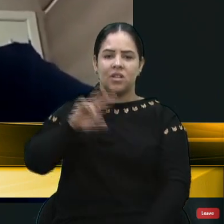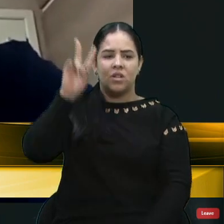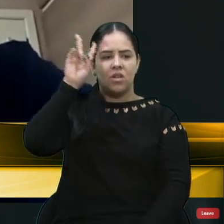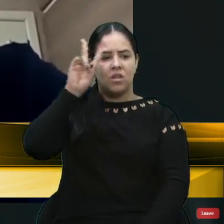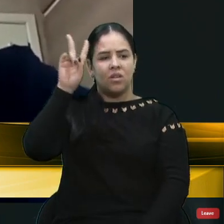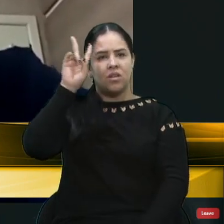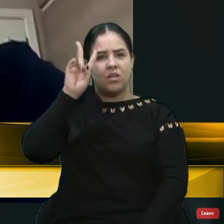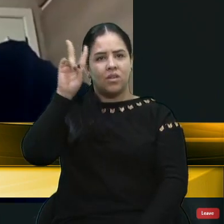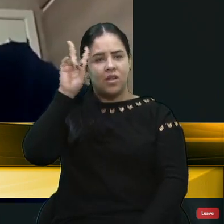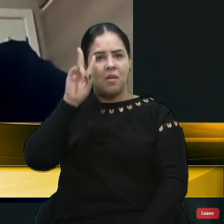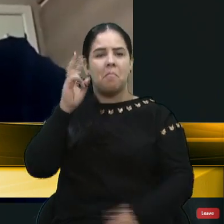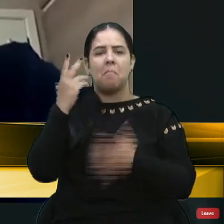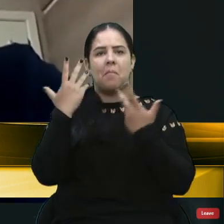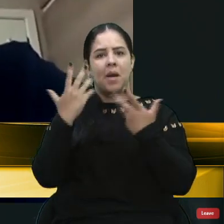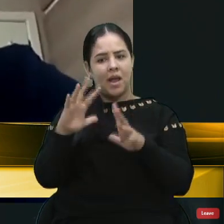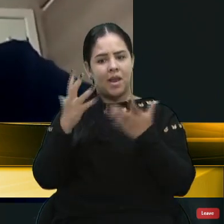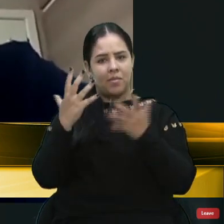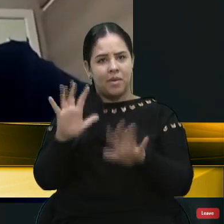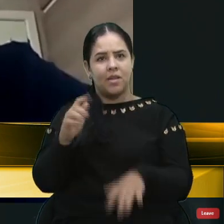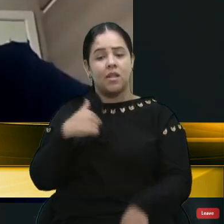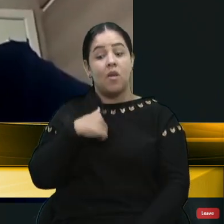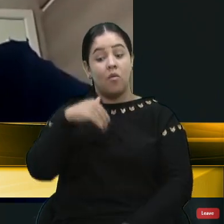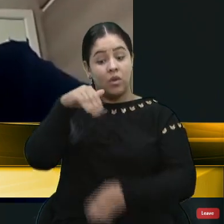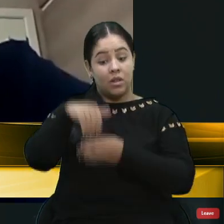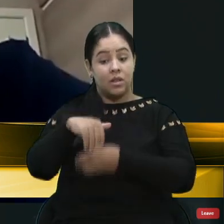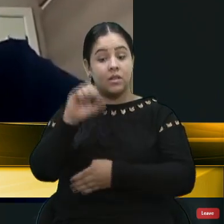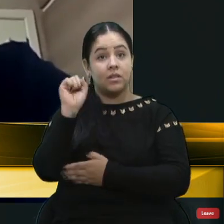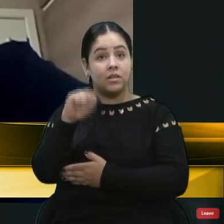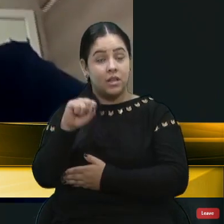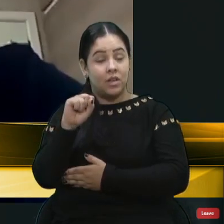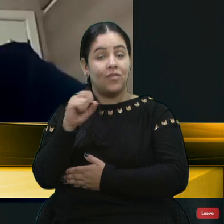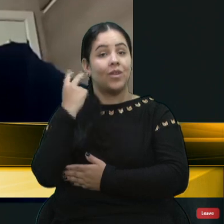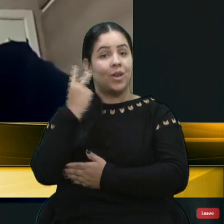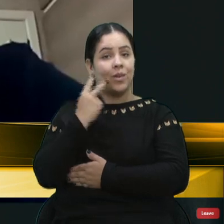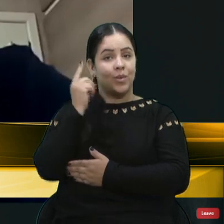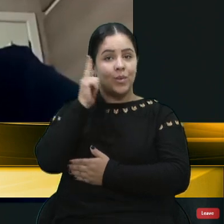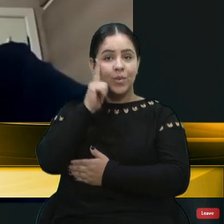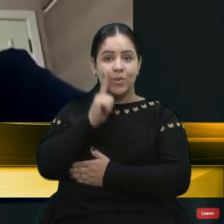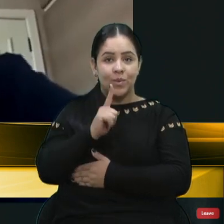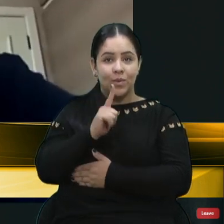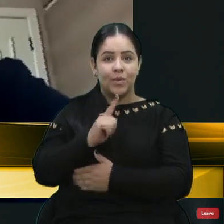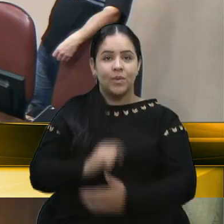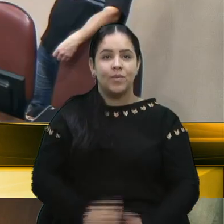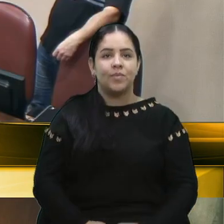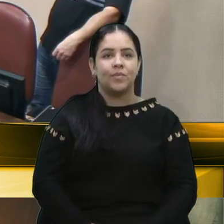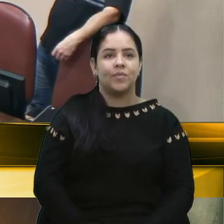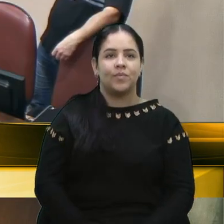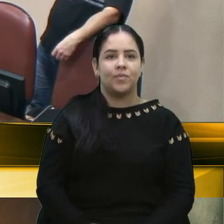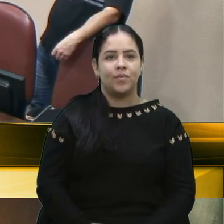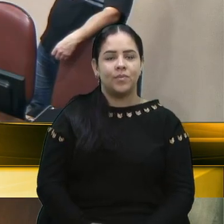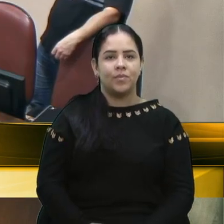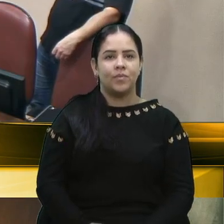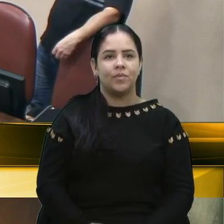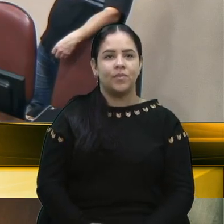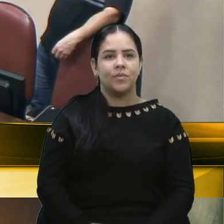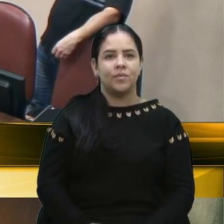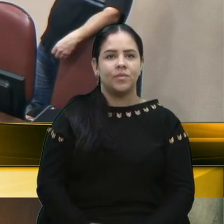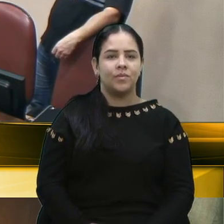Então, parabéns, votarei favorável, vereador Lucas. Pra declarar, voto o vereador Sandro com